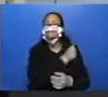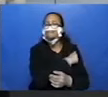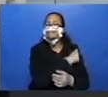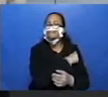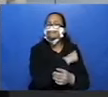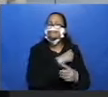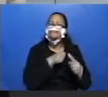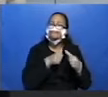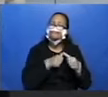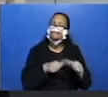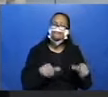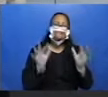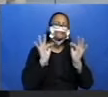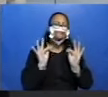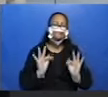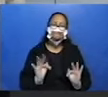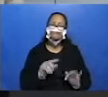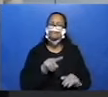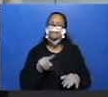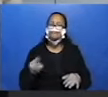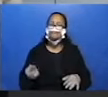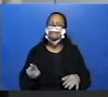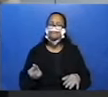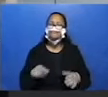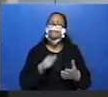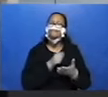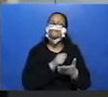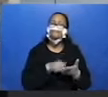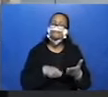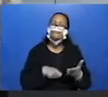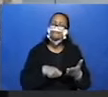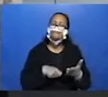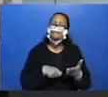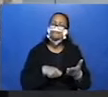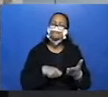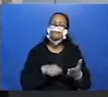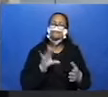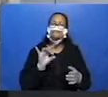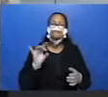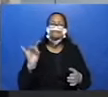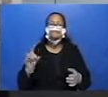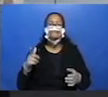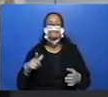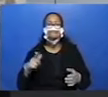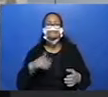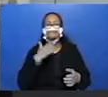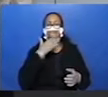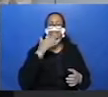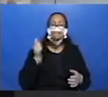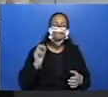muito encantada de ver a maneira como vocês estão escrevendo. Cada vez melhor. Continuem assim.